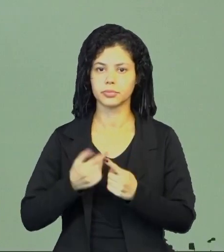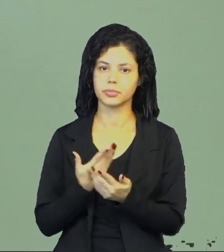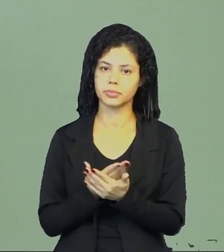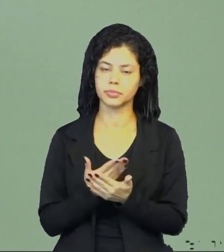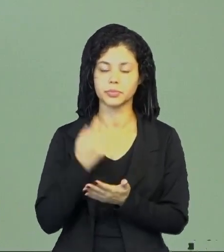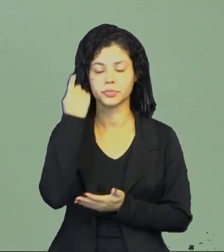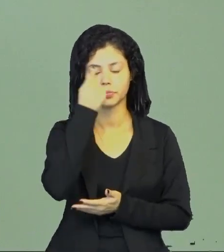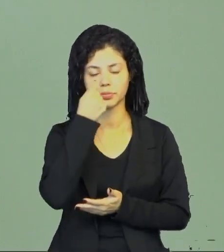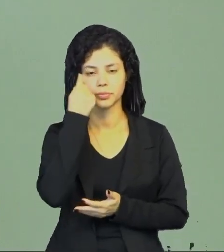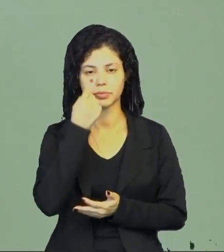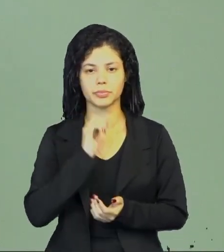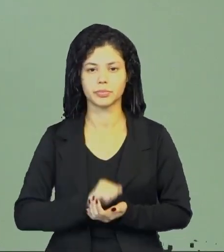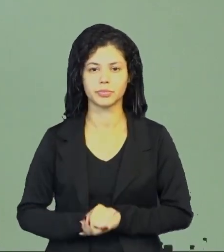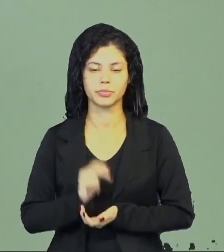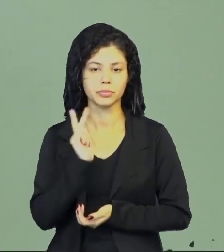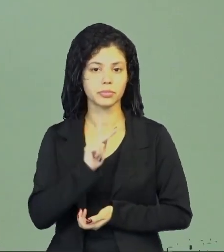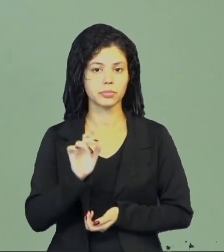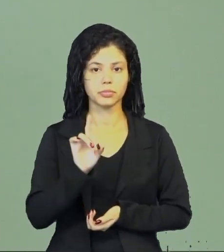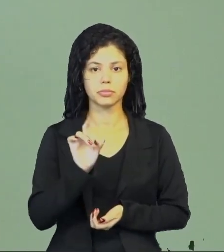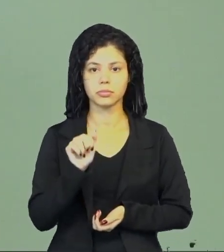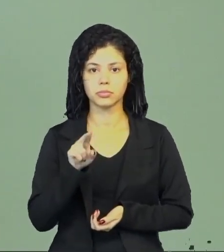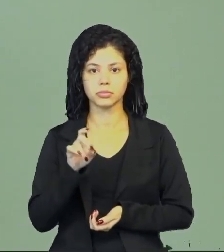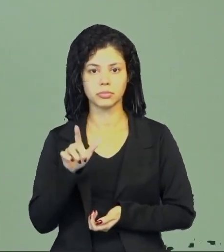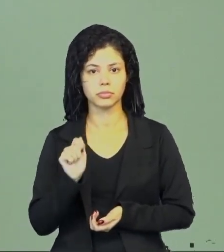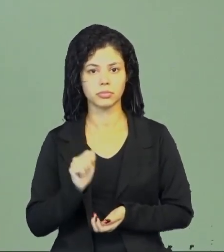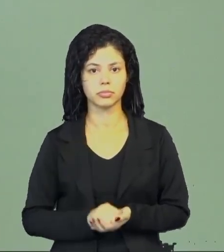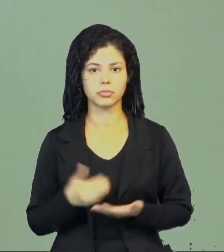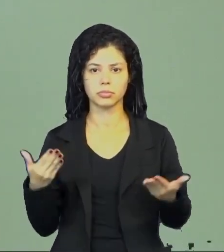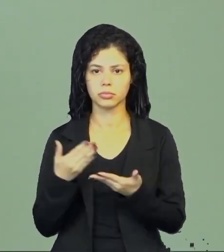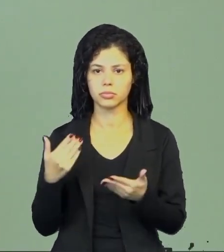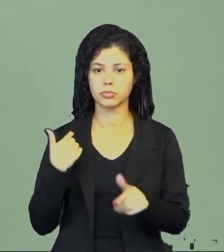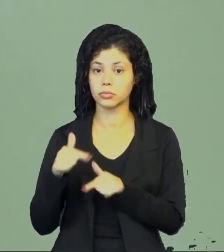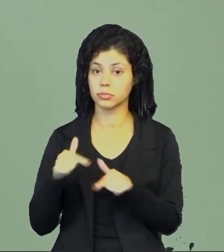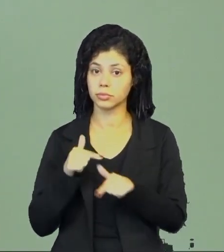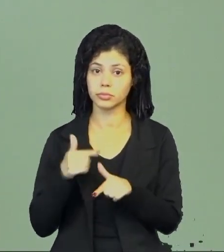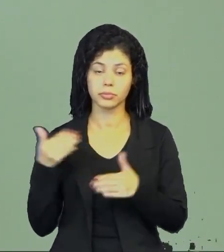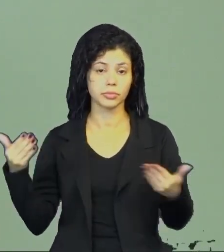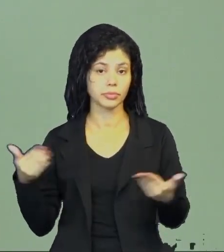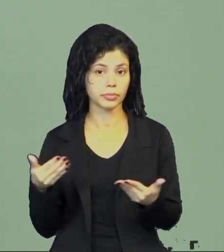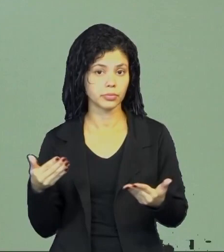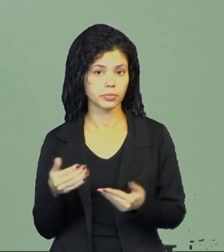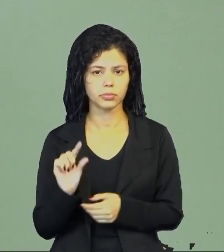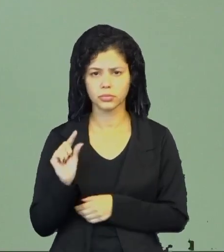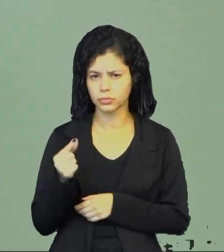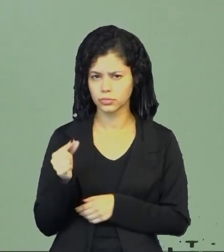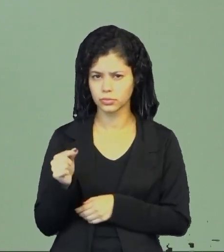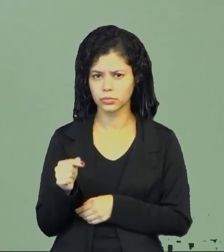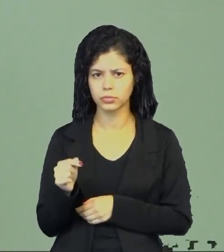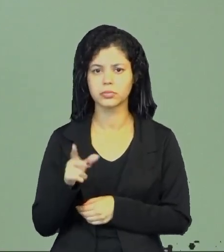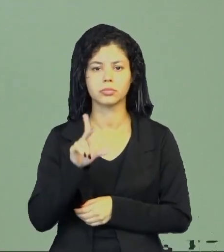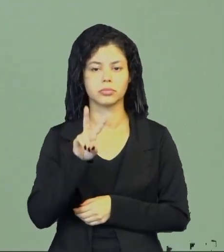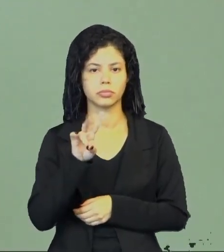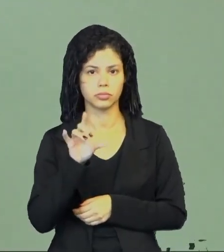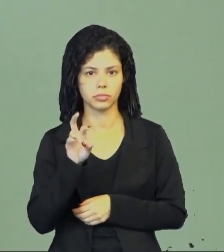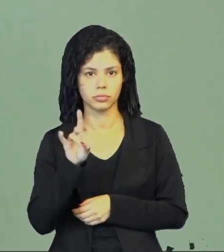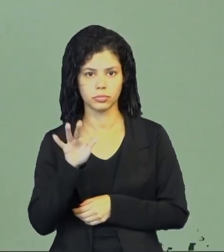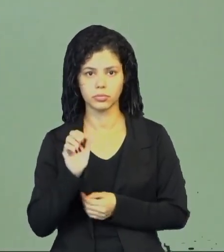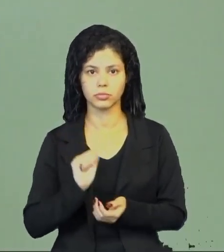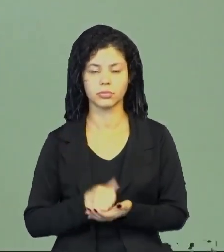-vindos a mais uma aula de espanhol. Eu sou o professor Daniel e vamos trabalhar hoje, galerinha, um pouco de vocabulário.